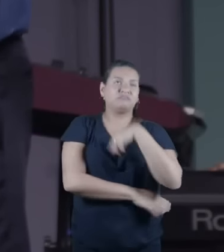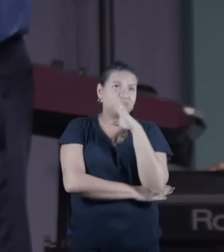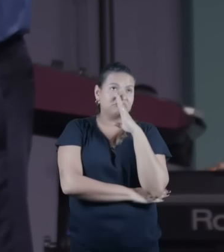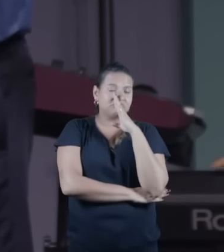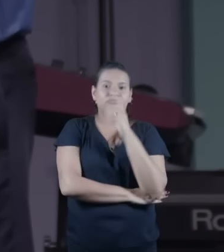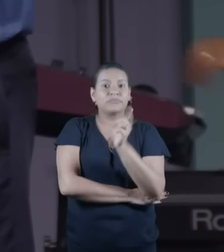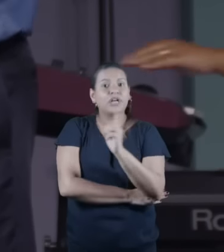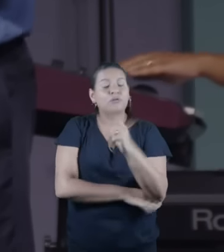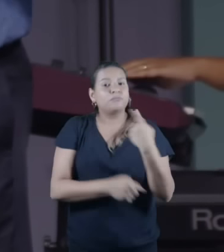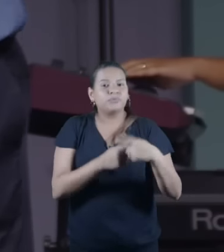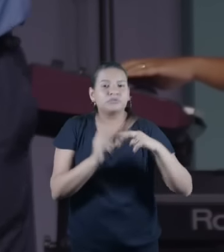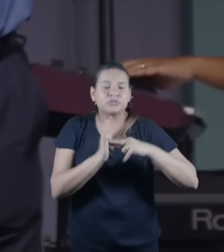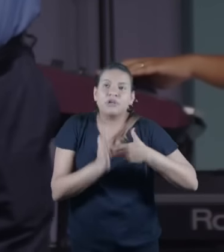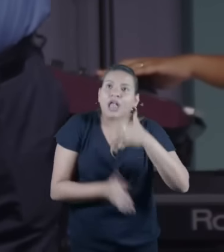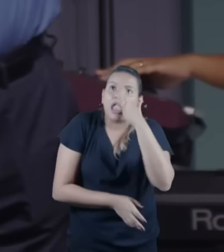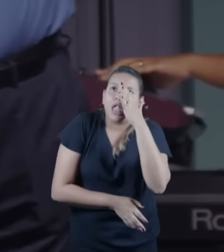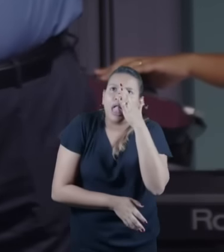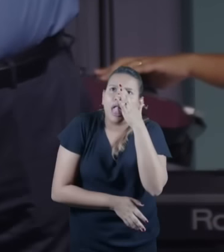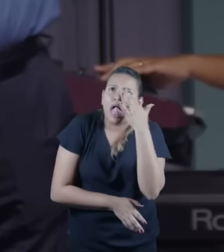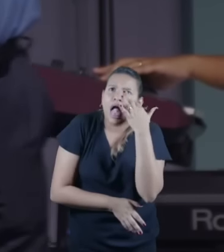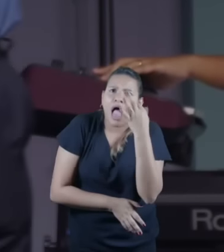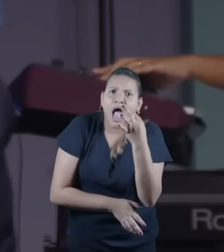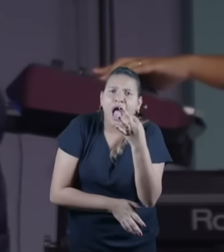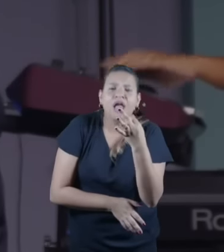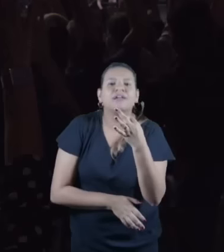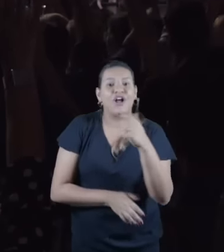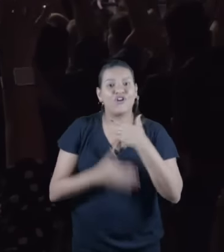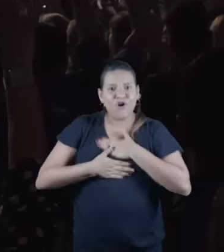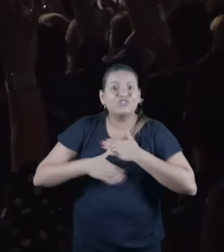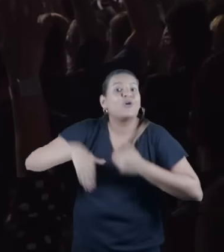você é uma mestra quantos gostaram aqui gente?